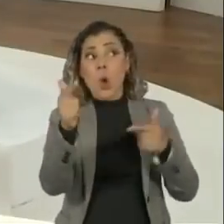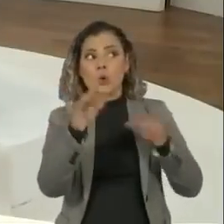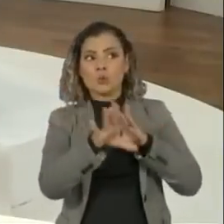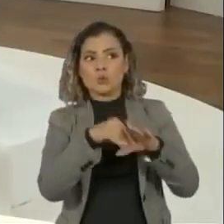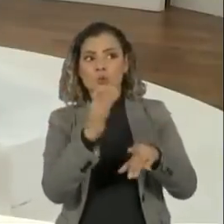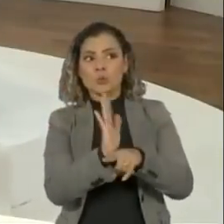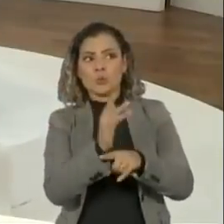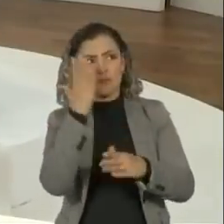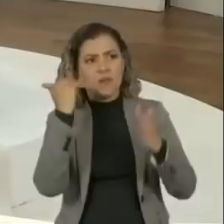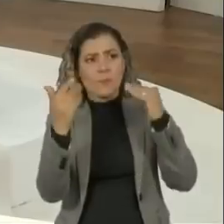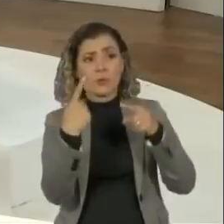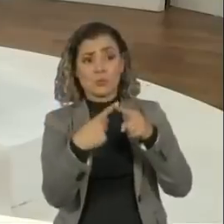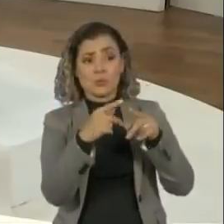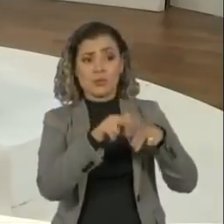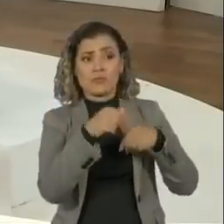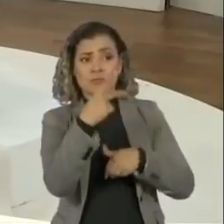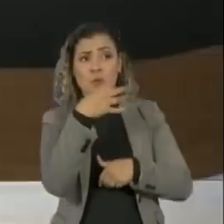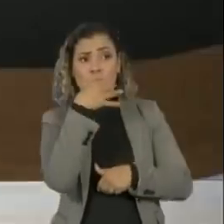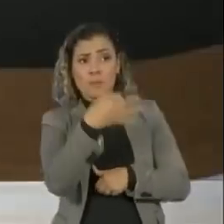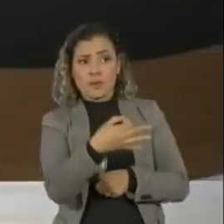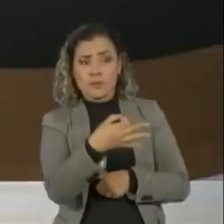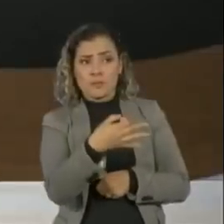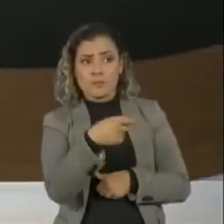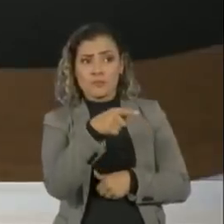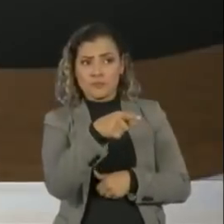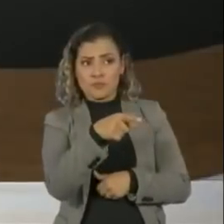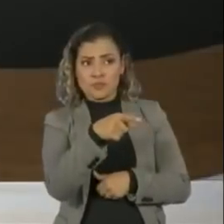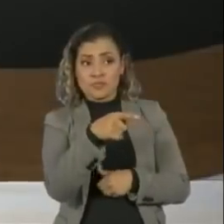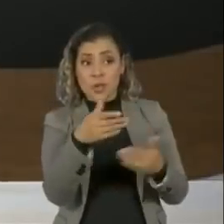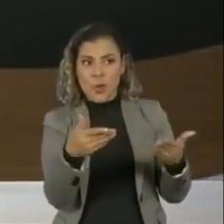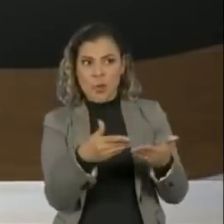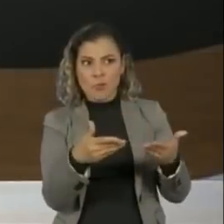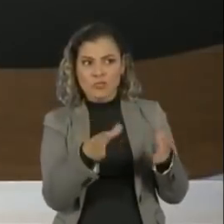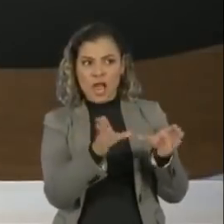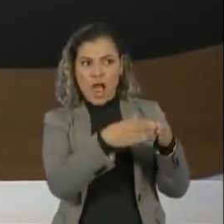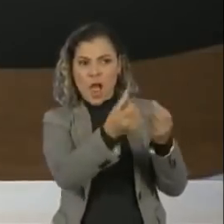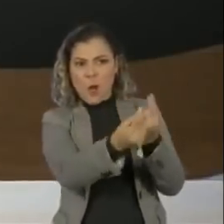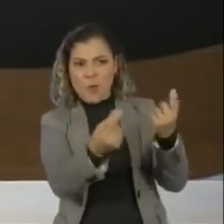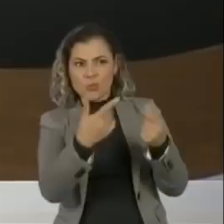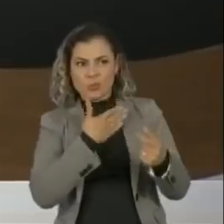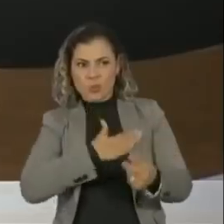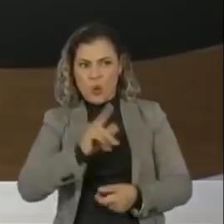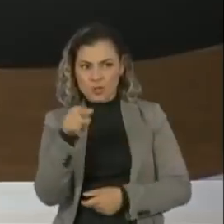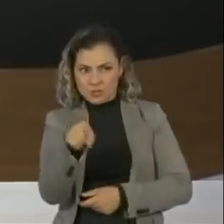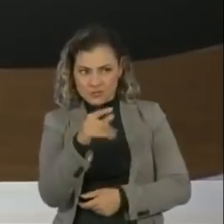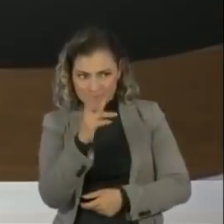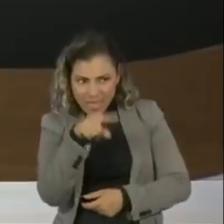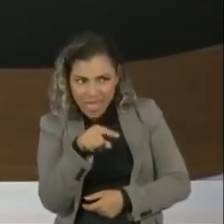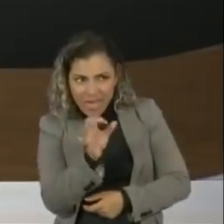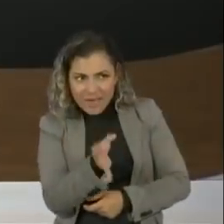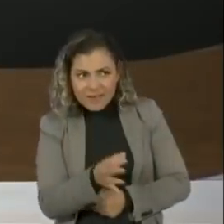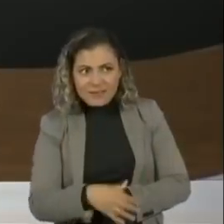youtubers por conta do seu manifesto. Você é persona não grata hoje entre os influenciadores de alguma maneira?